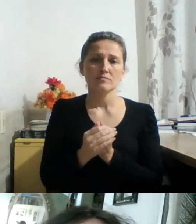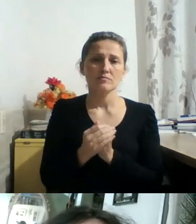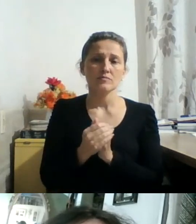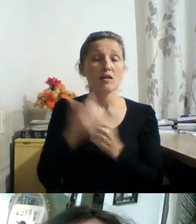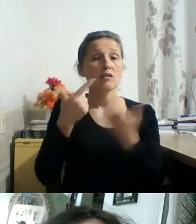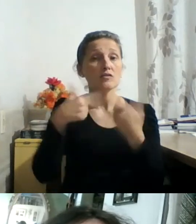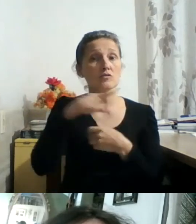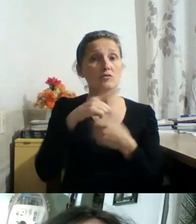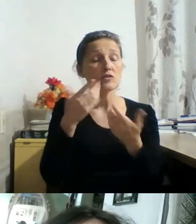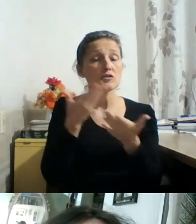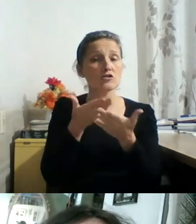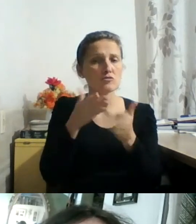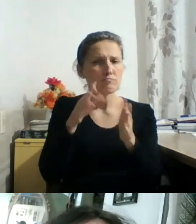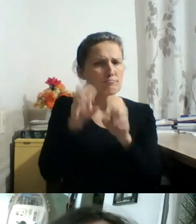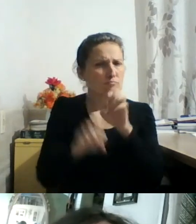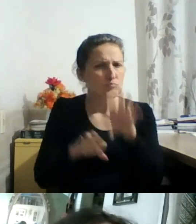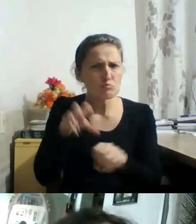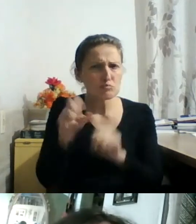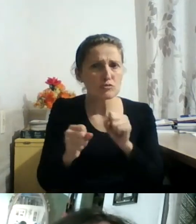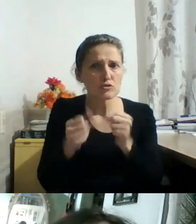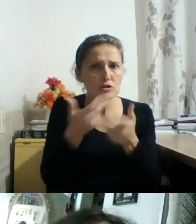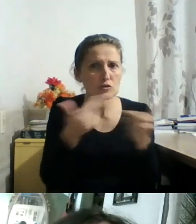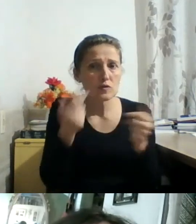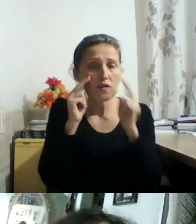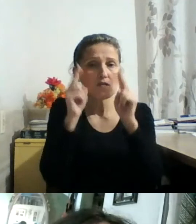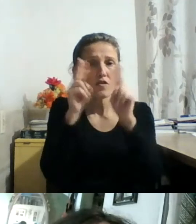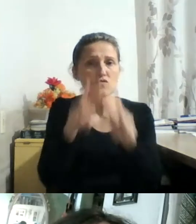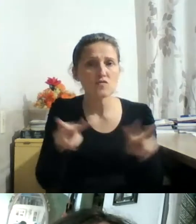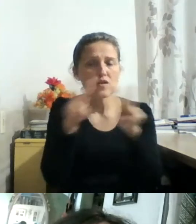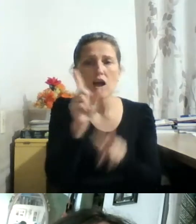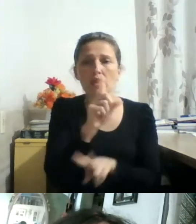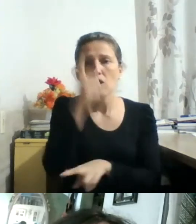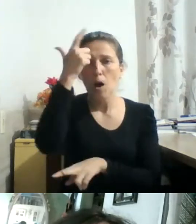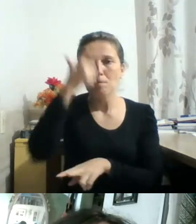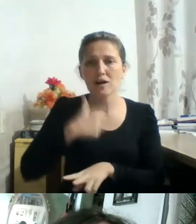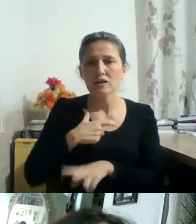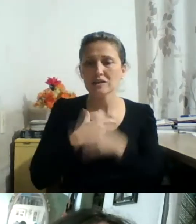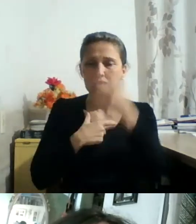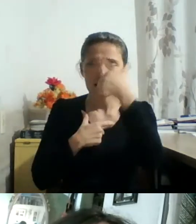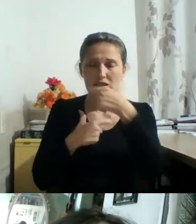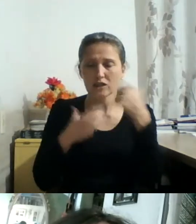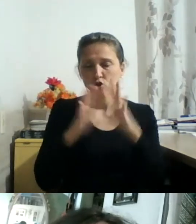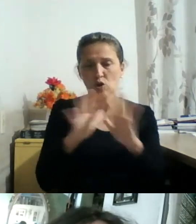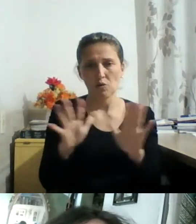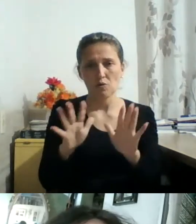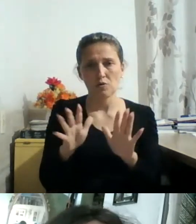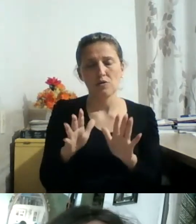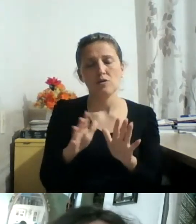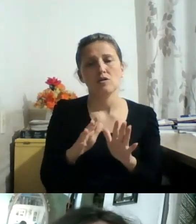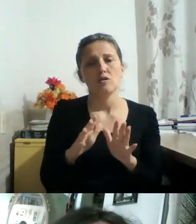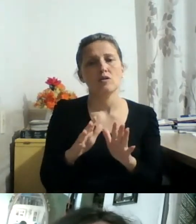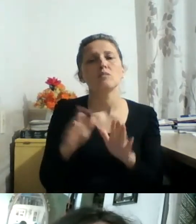vemos tem um porquê, é o aparente, é a aparência. No entanto, é no oculto das